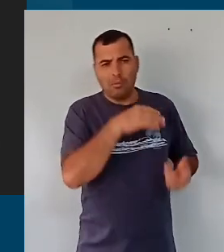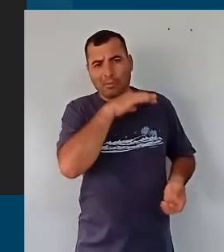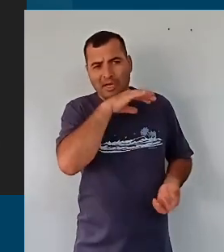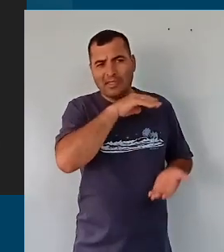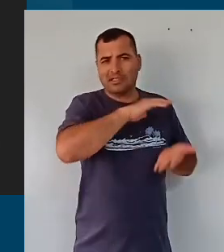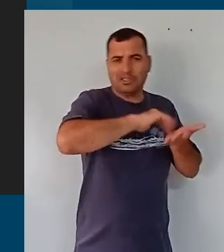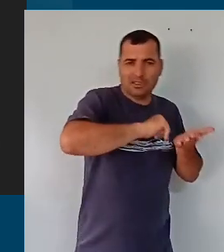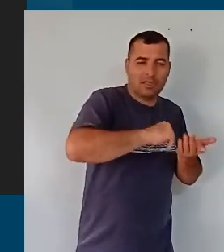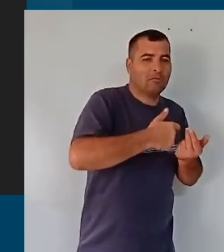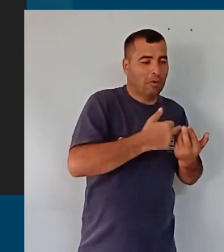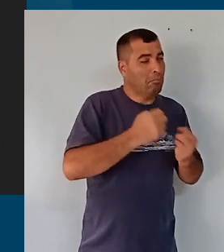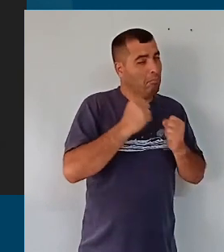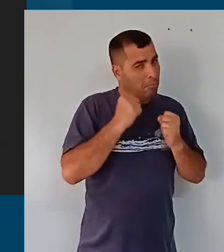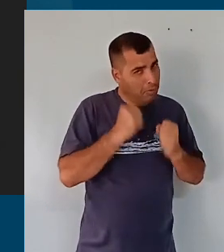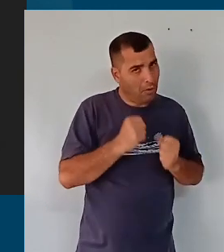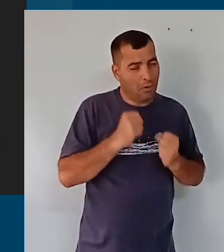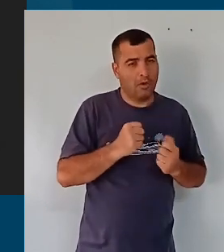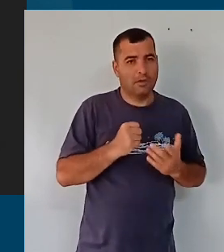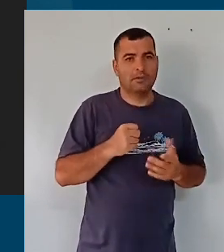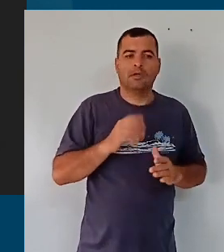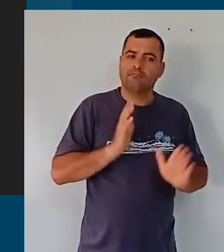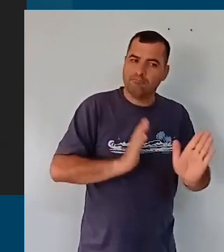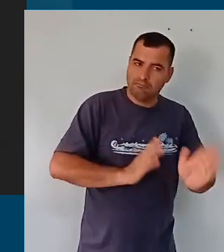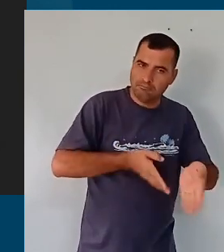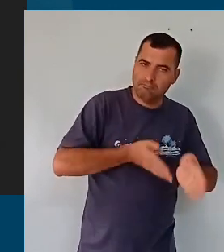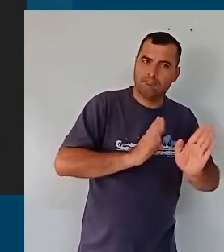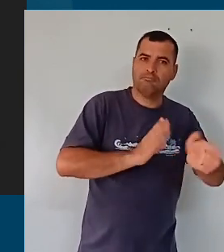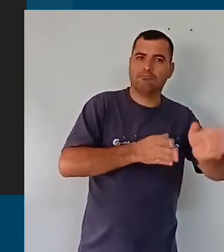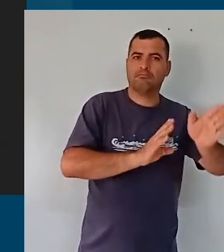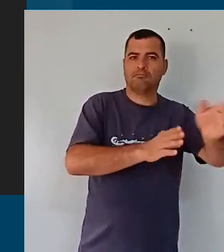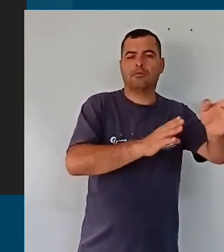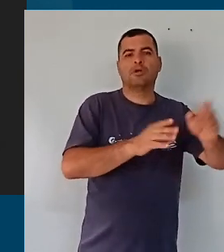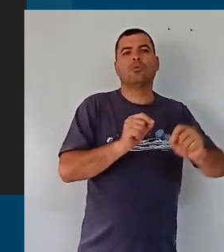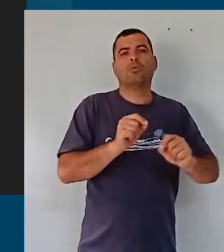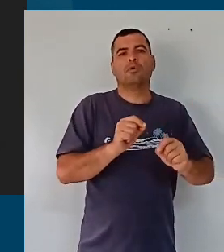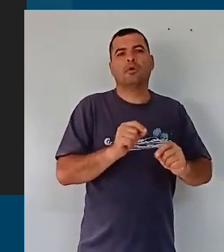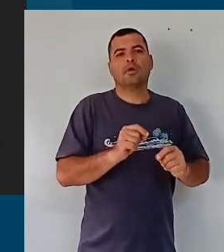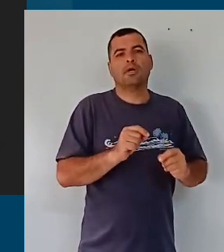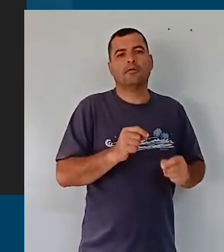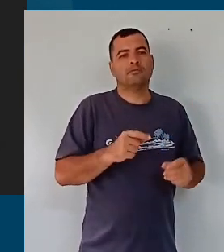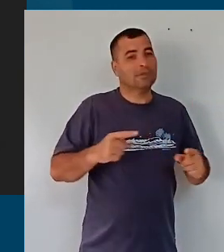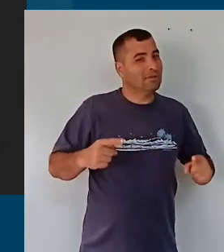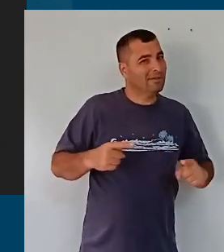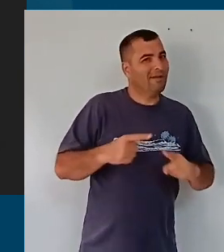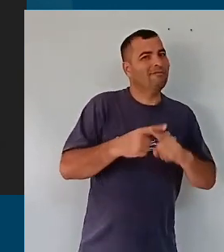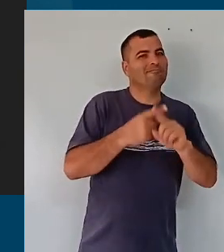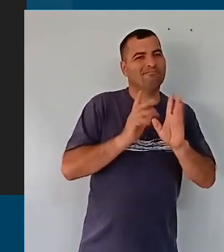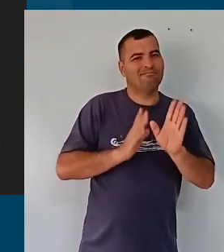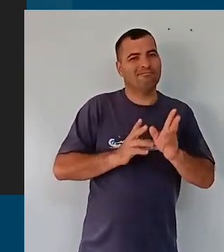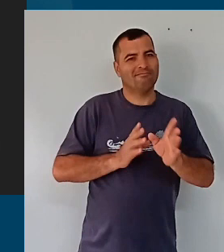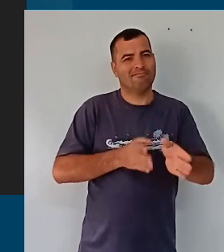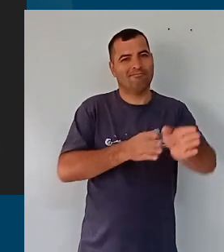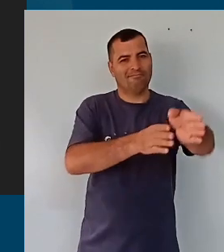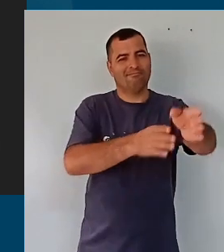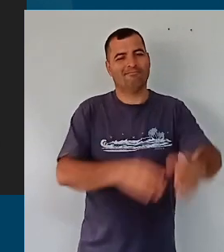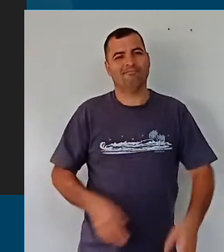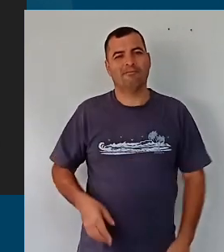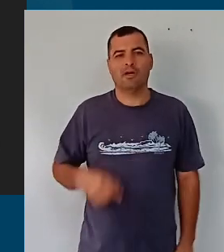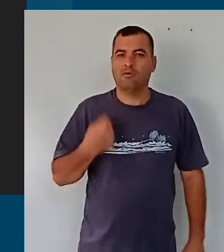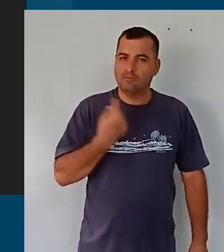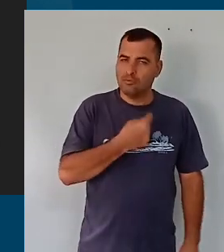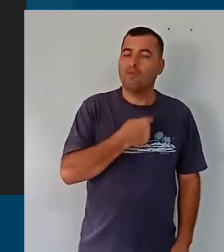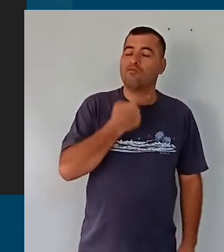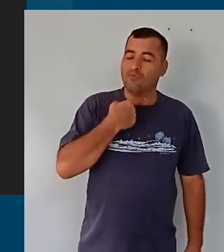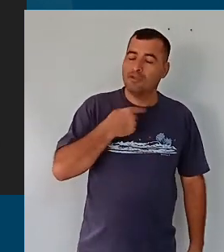considerações, para a gente conseguir prosseguir o modelo do desafio ao qual nós nos